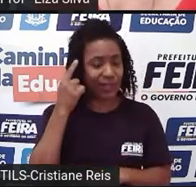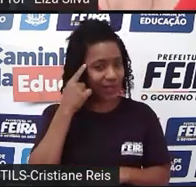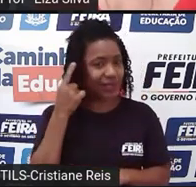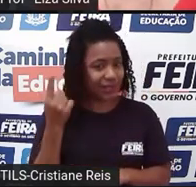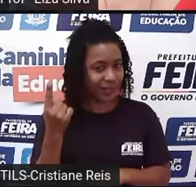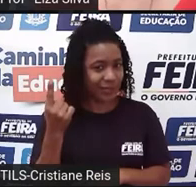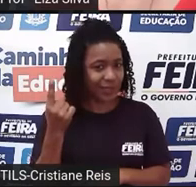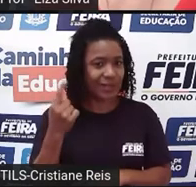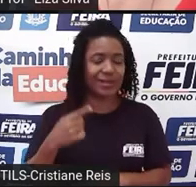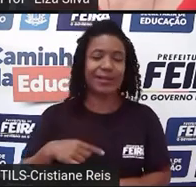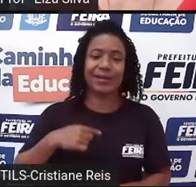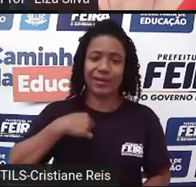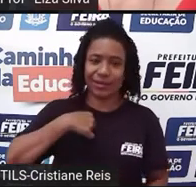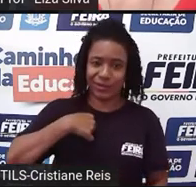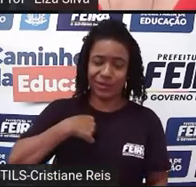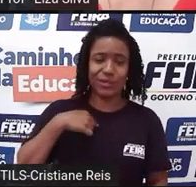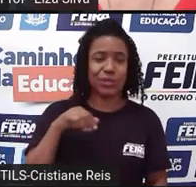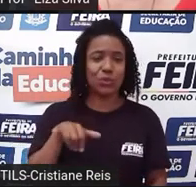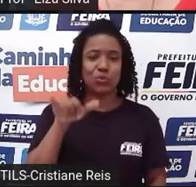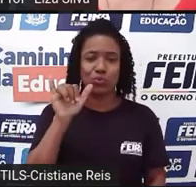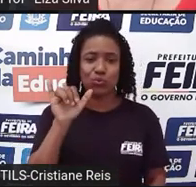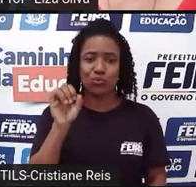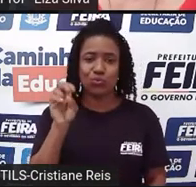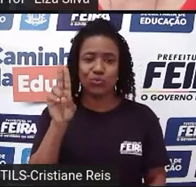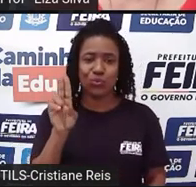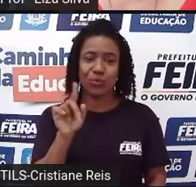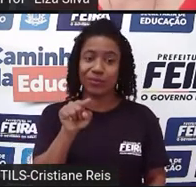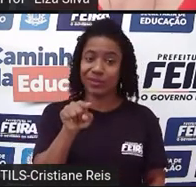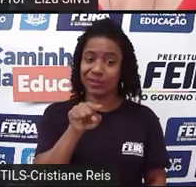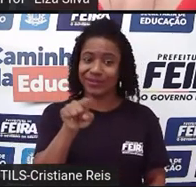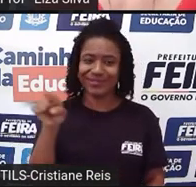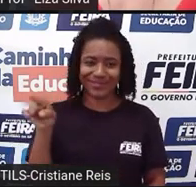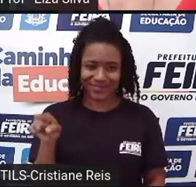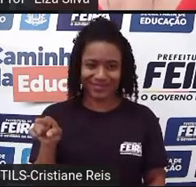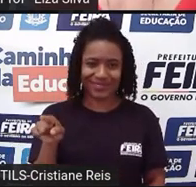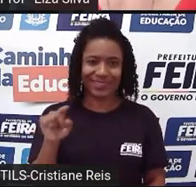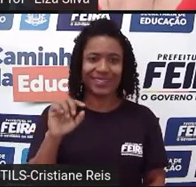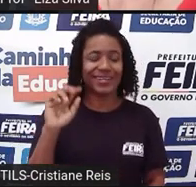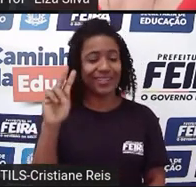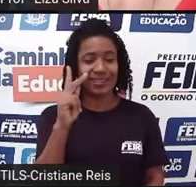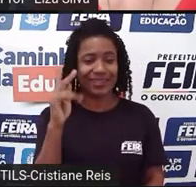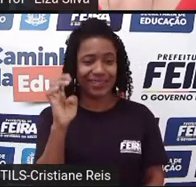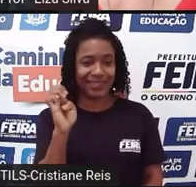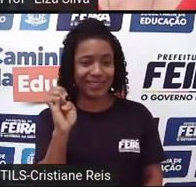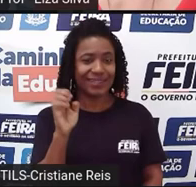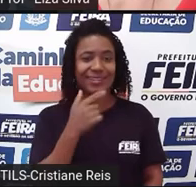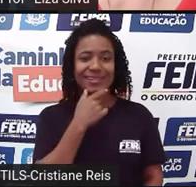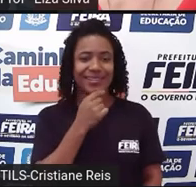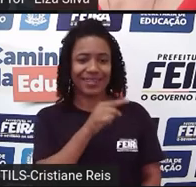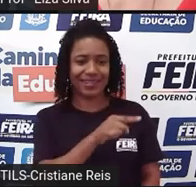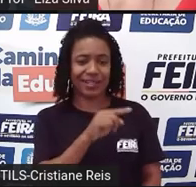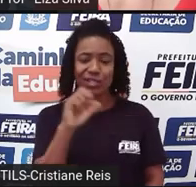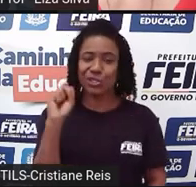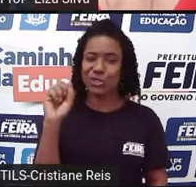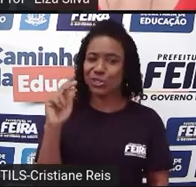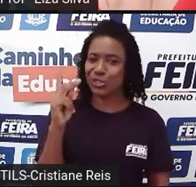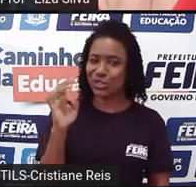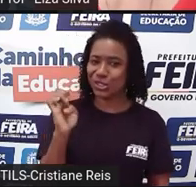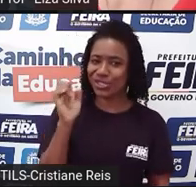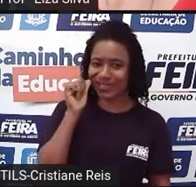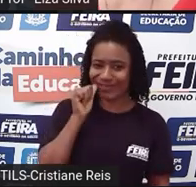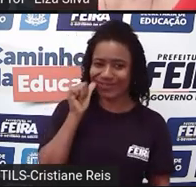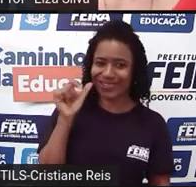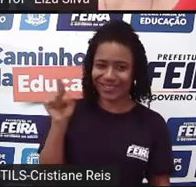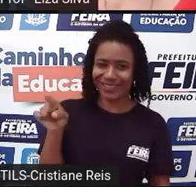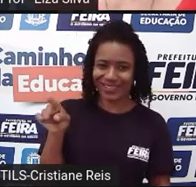I, eu e you que pode ser você ou vocês He, ele She, ela It,